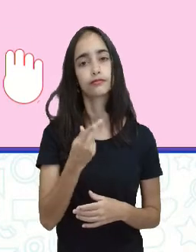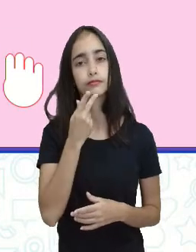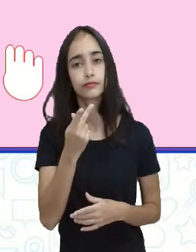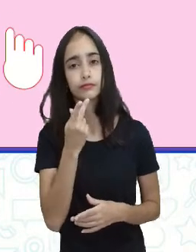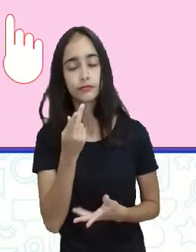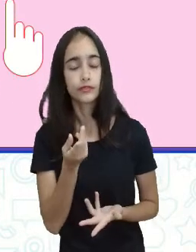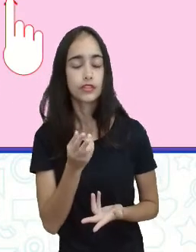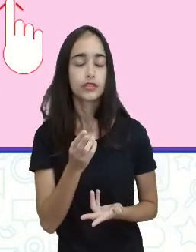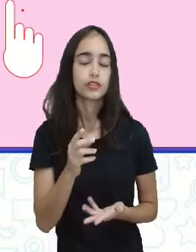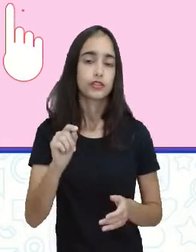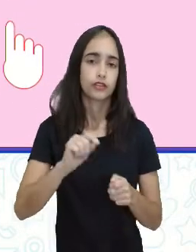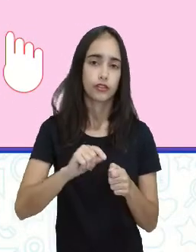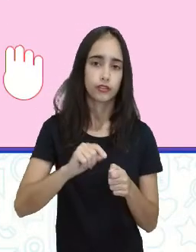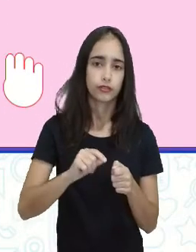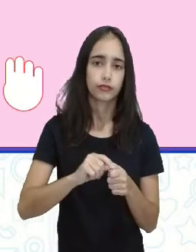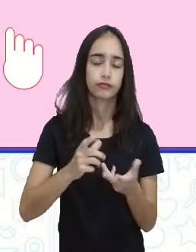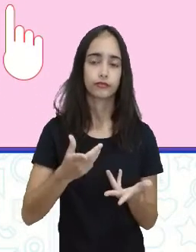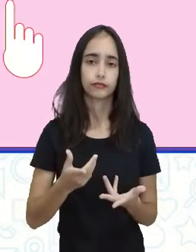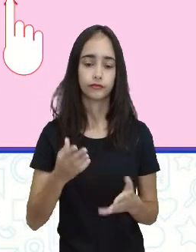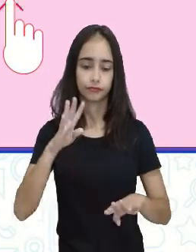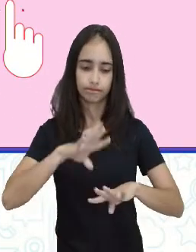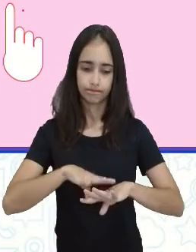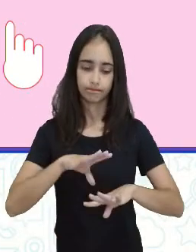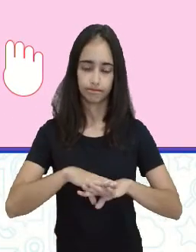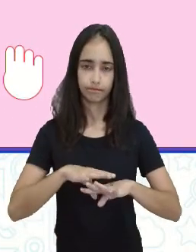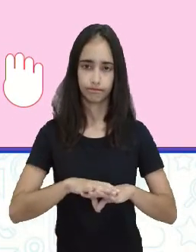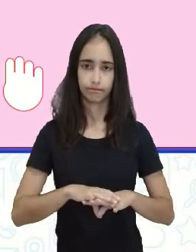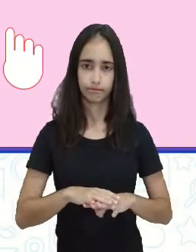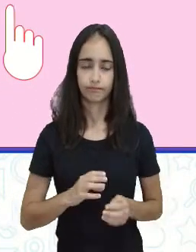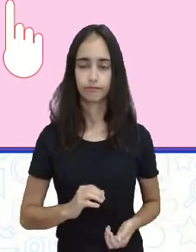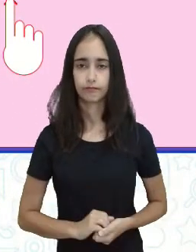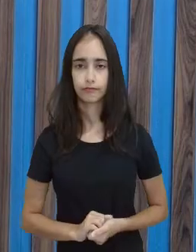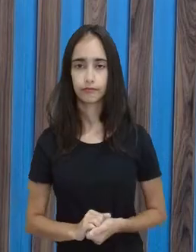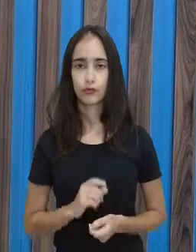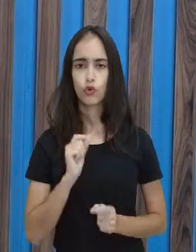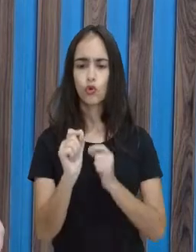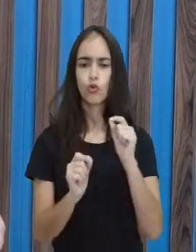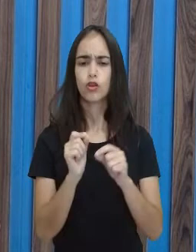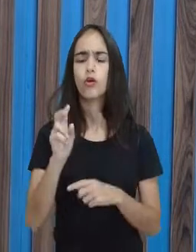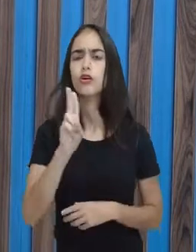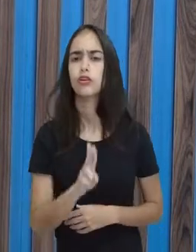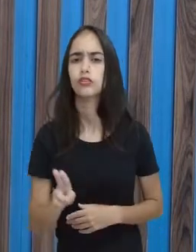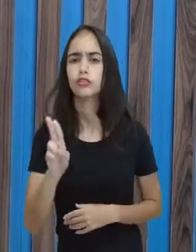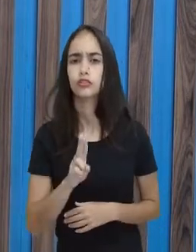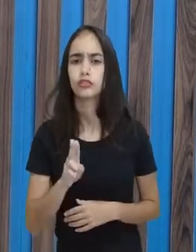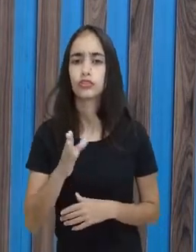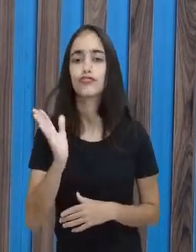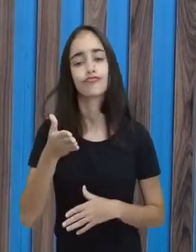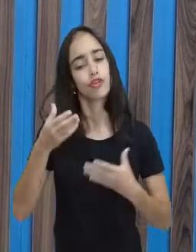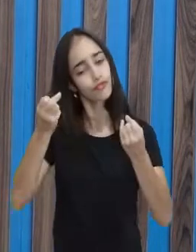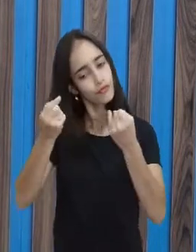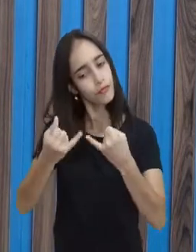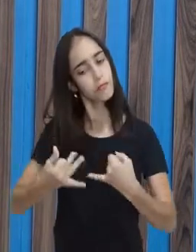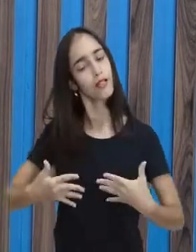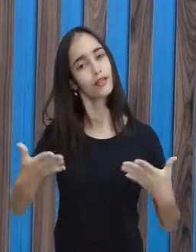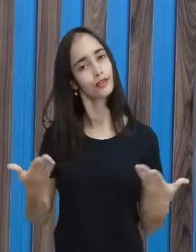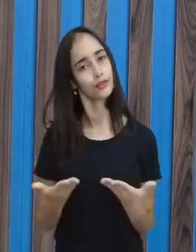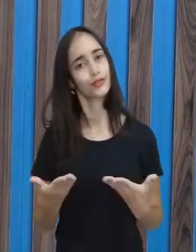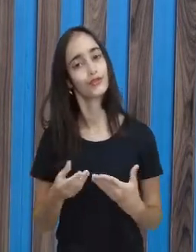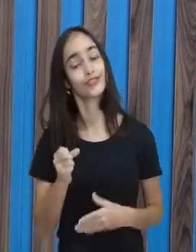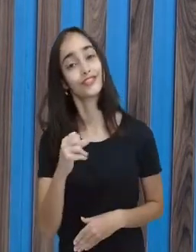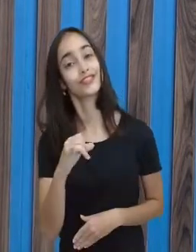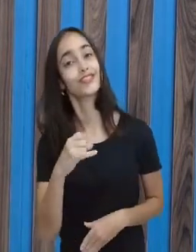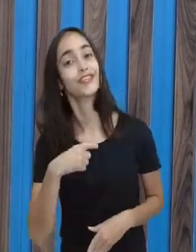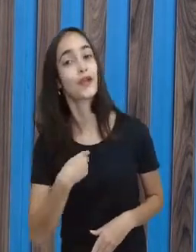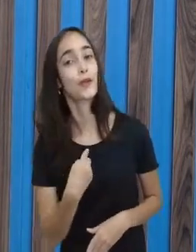certo, vocês podem fazer da maneira que vocês acham correto. O é que eu estou usando aqui? O que eu expliquei hoje. Que se eu multiplicar